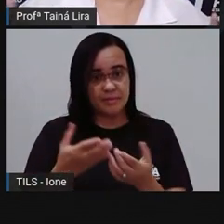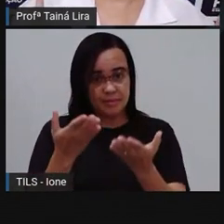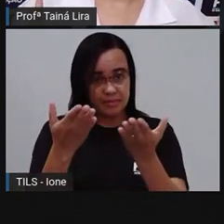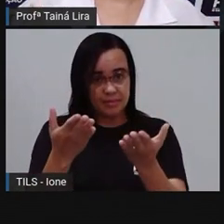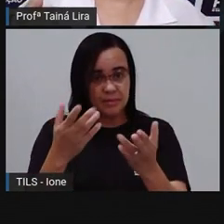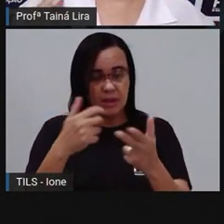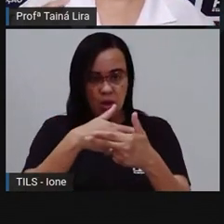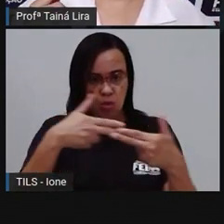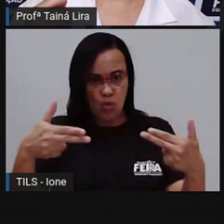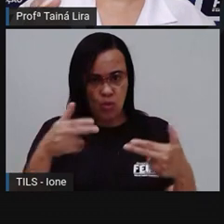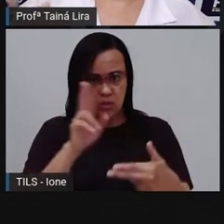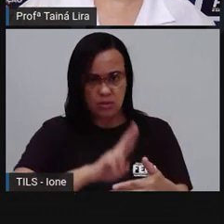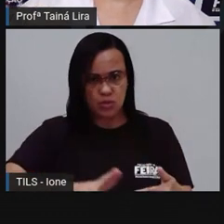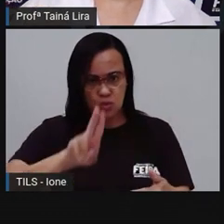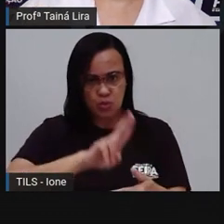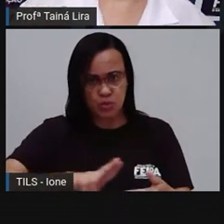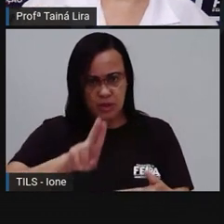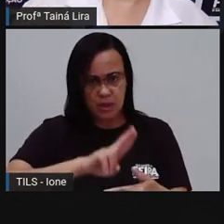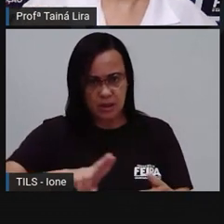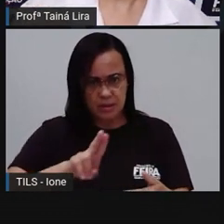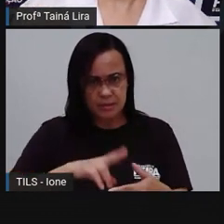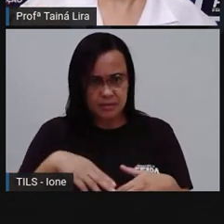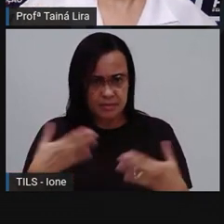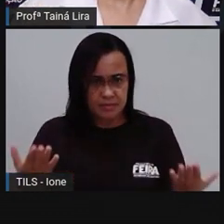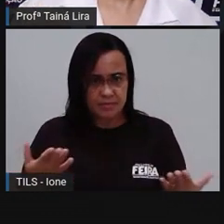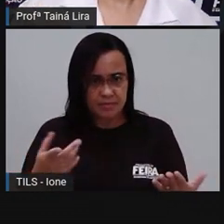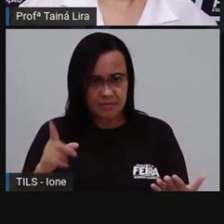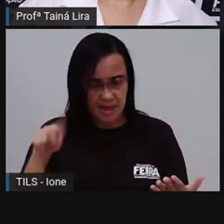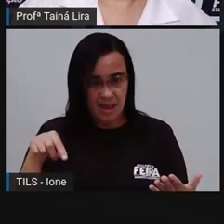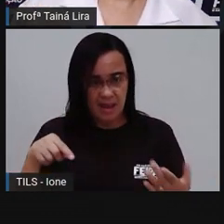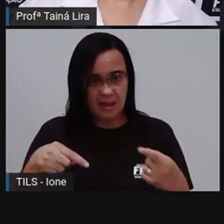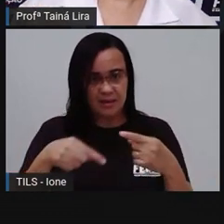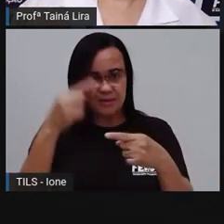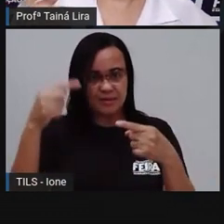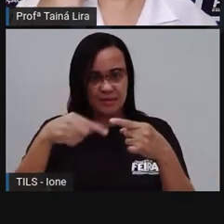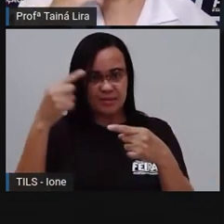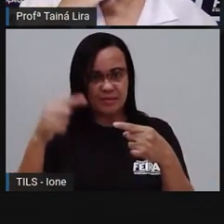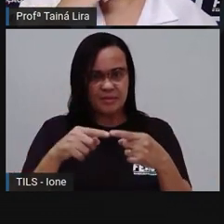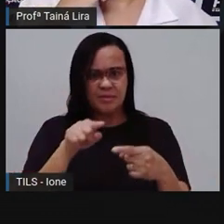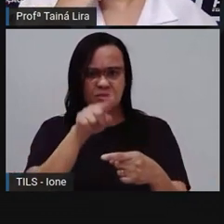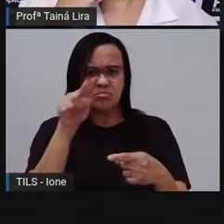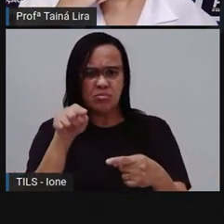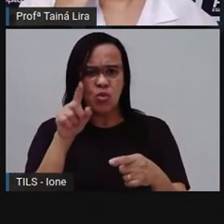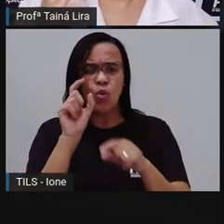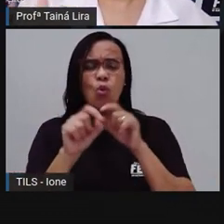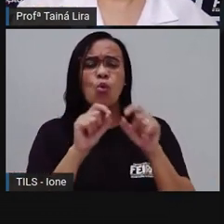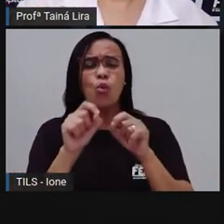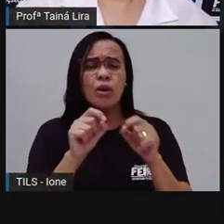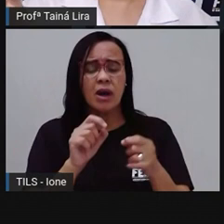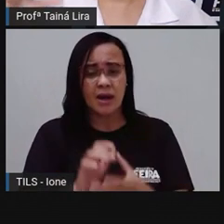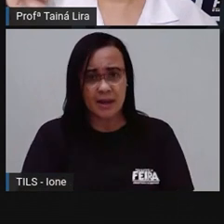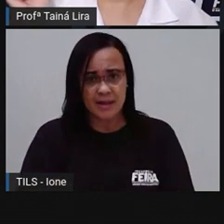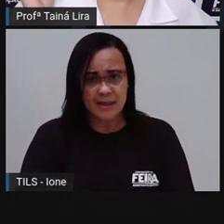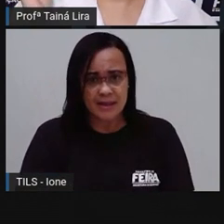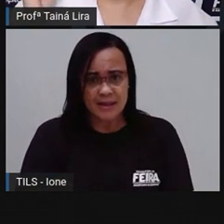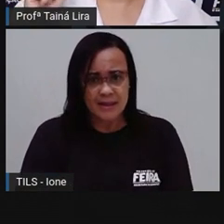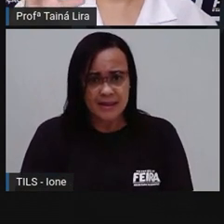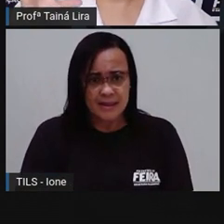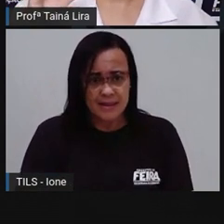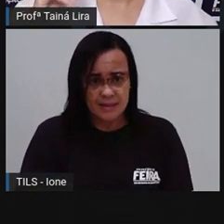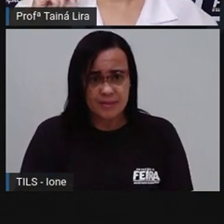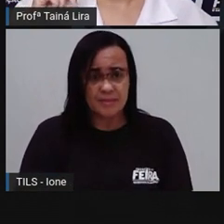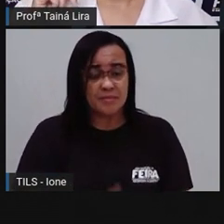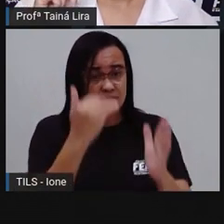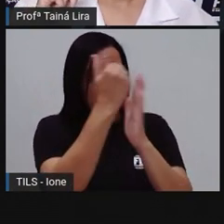Não? Vocês acham que não são os ingredientes aí? E o que será desse lado, então? Ele está dando aqui umas instruções,